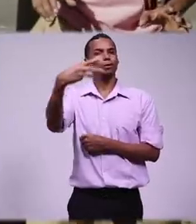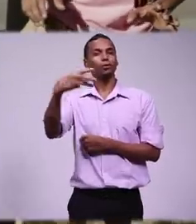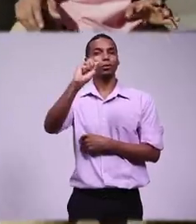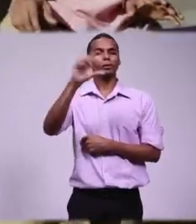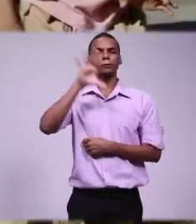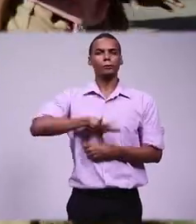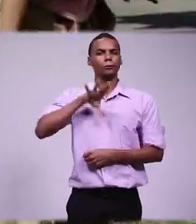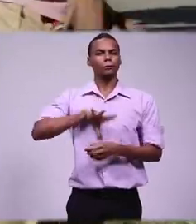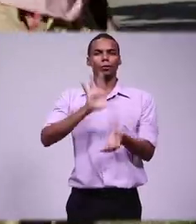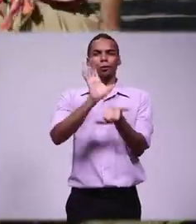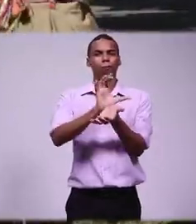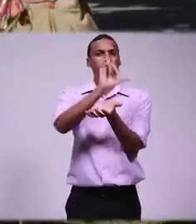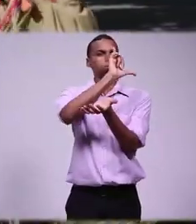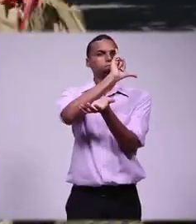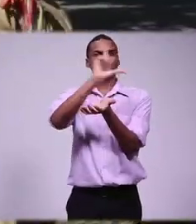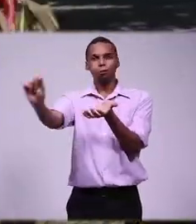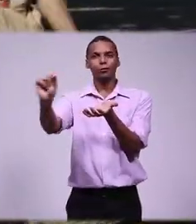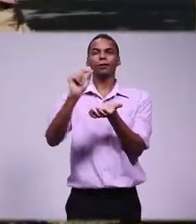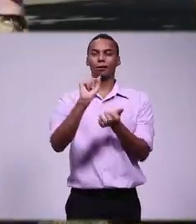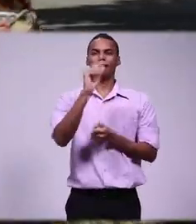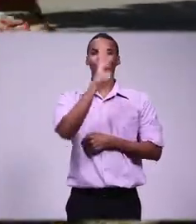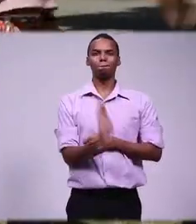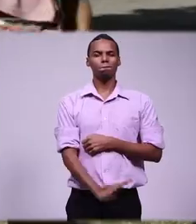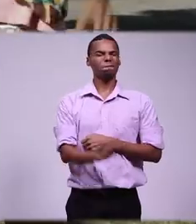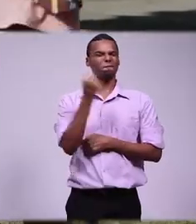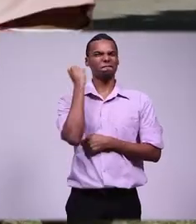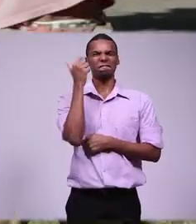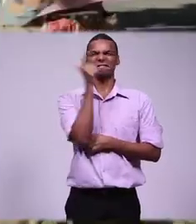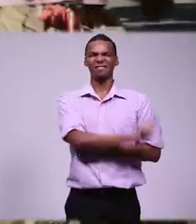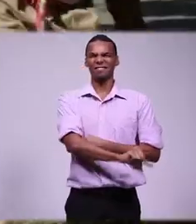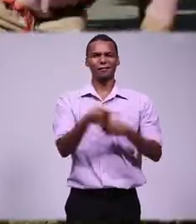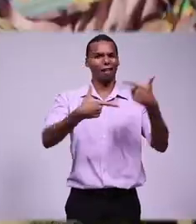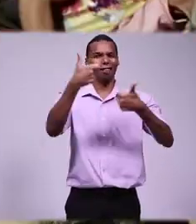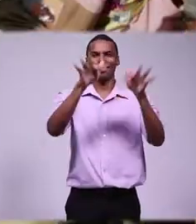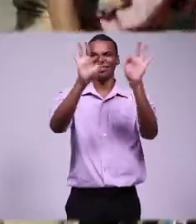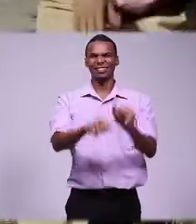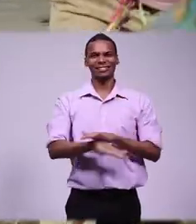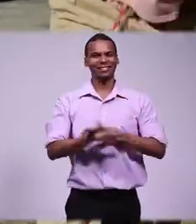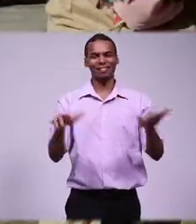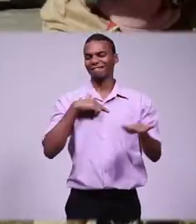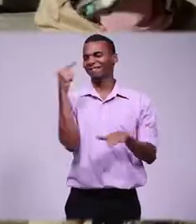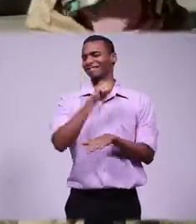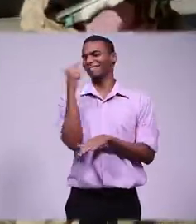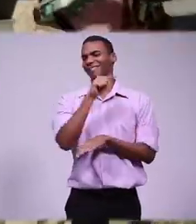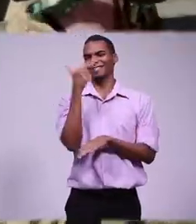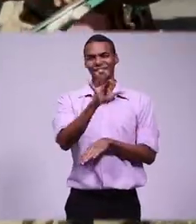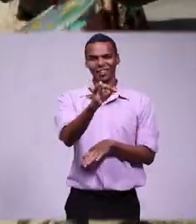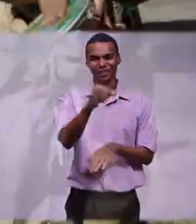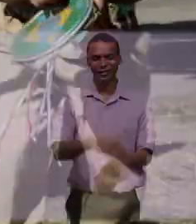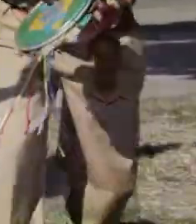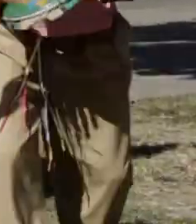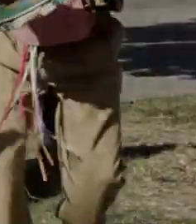os portugueses embarcaram de volta e os brasileiros comemoraram o fim da guerra. Rapazes do ocupandeiro, elas sambam.